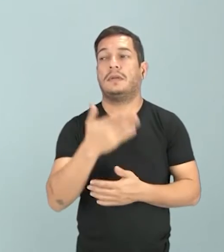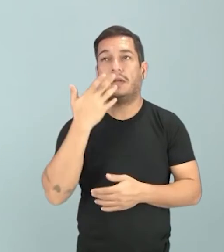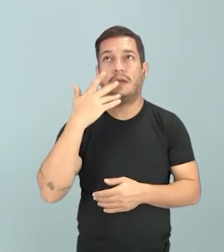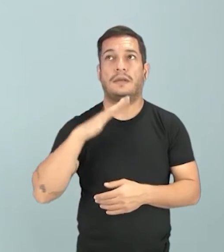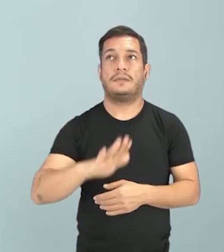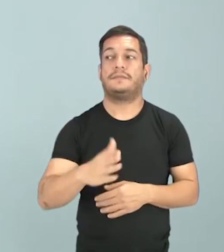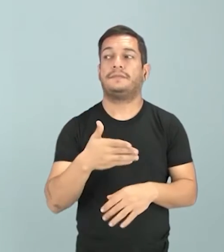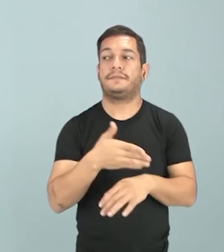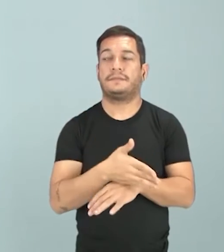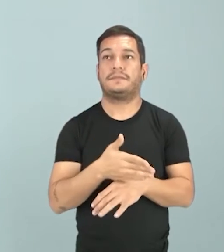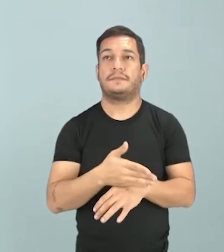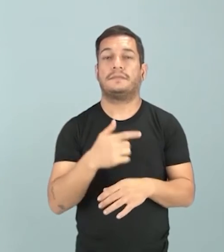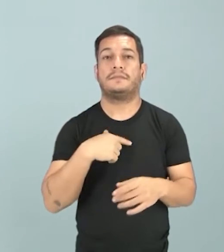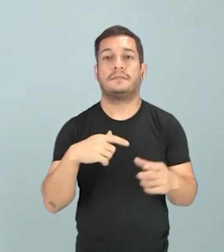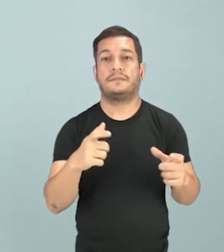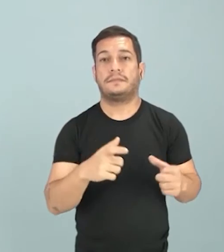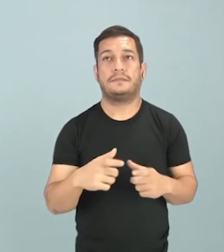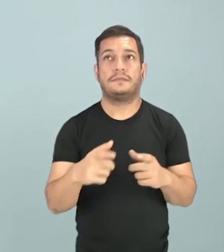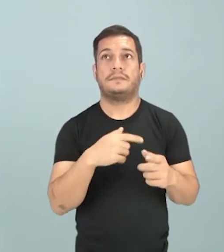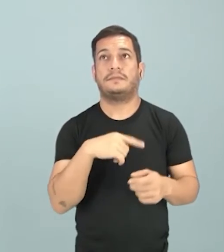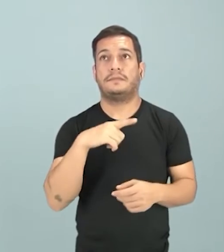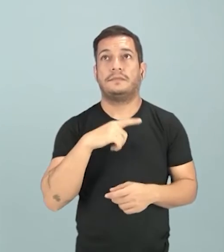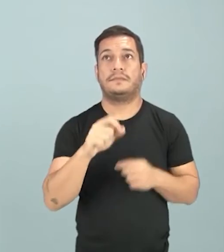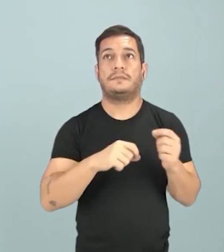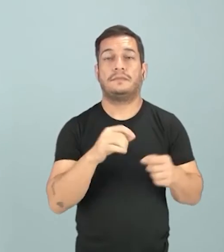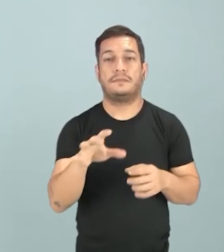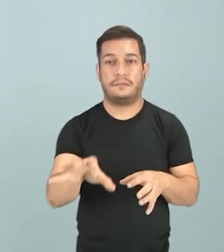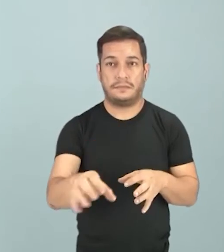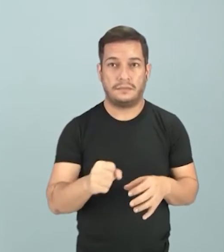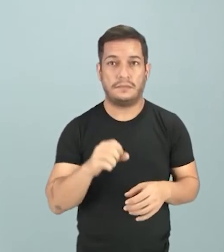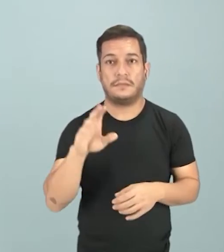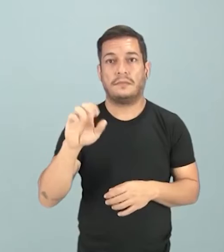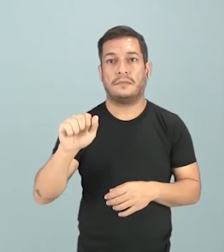entrava nesse buraco e pegava o carvão.